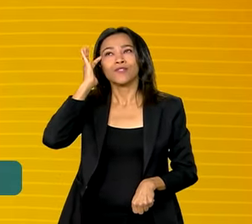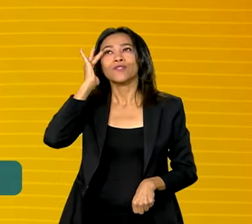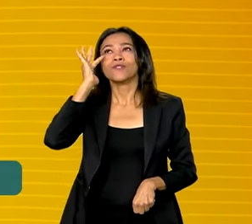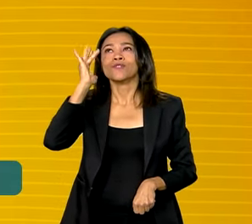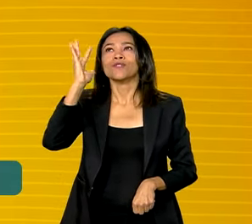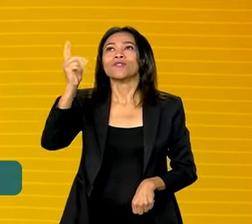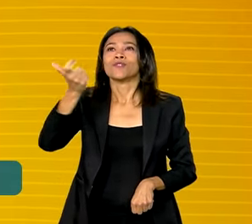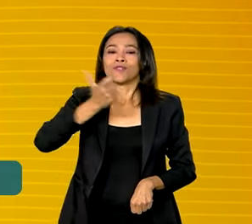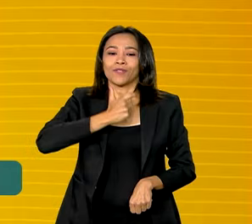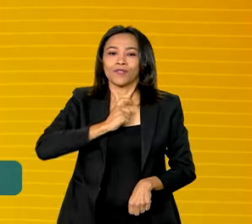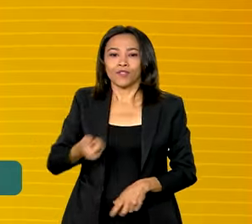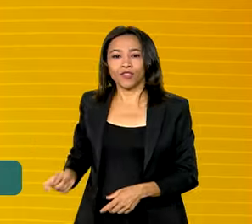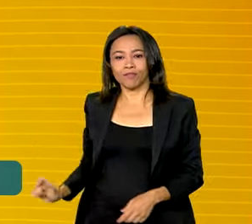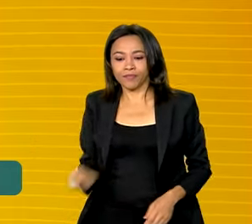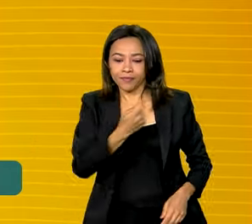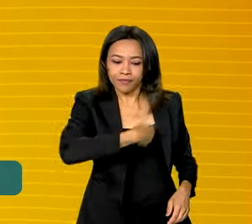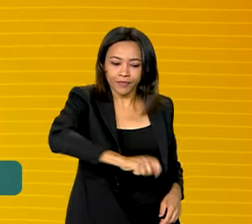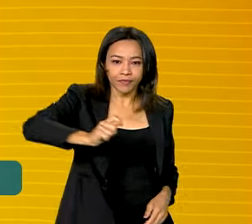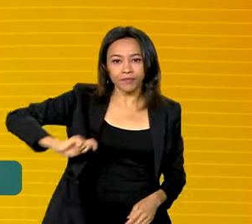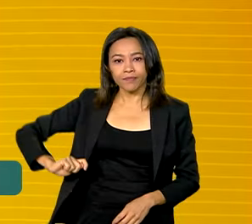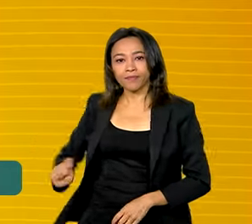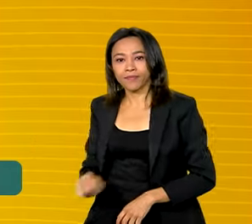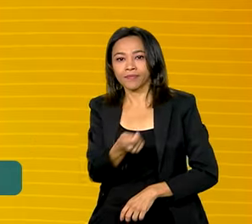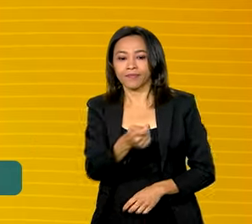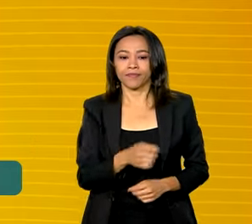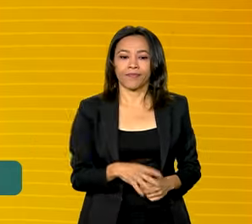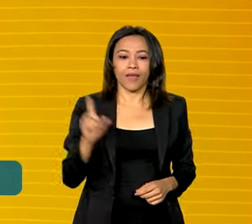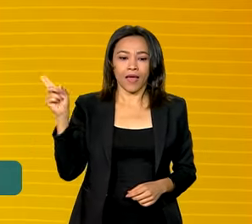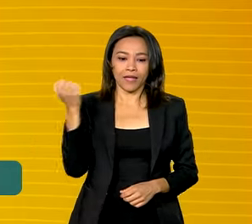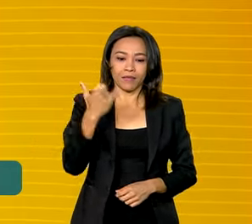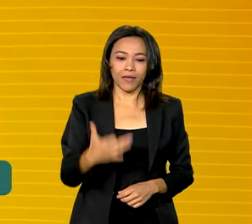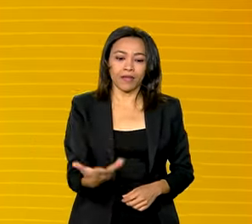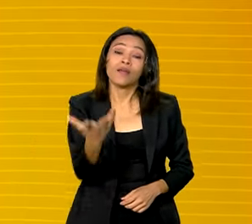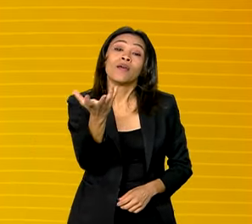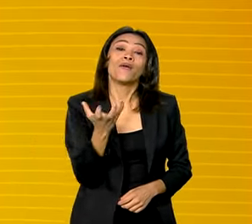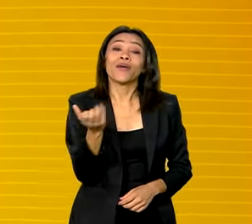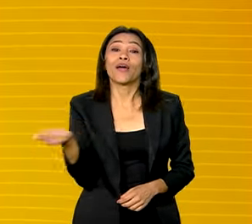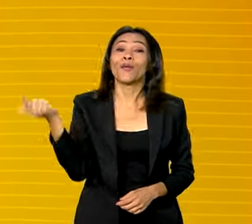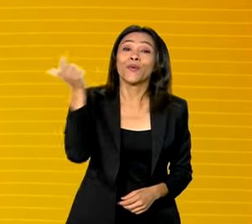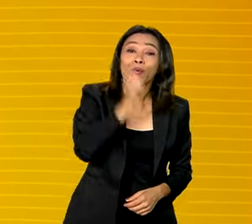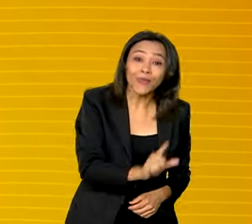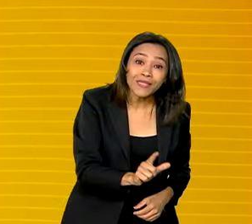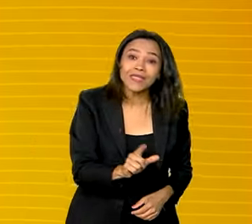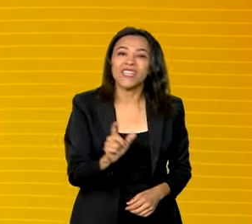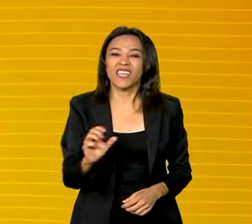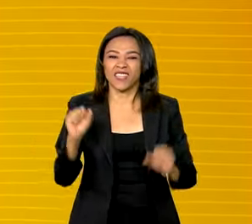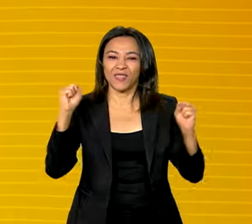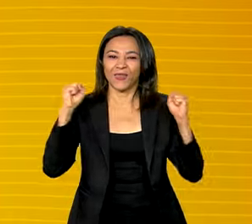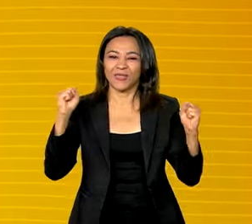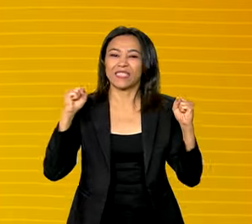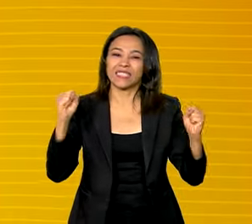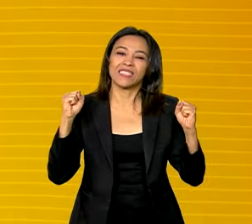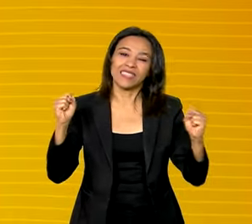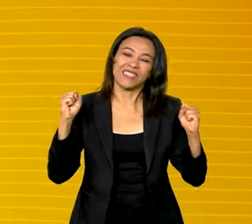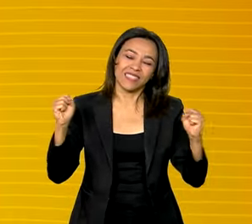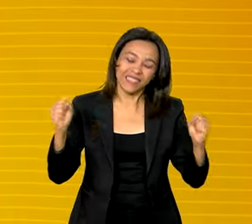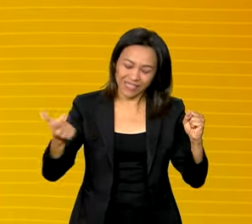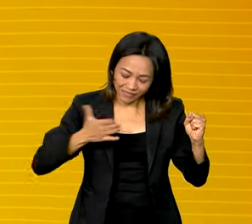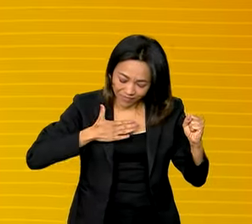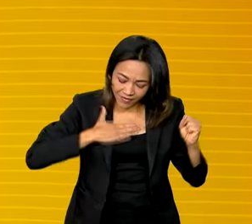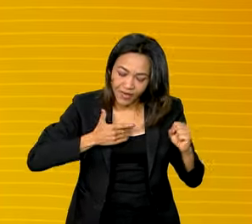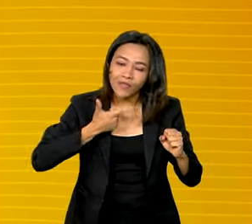paralímpica no tênis de mesa. Eu só quero conseguir transformar toda a torcida de todo mundo e toda a minha